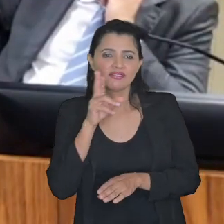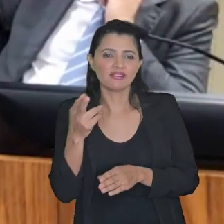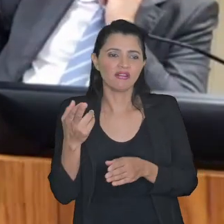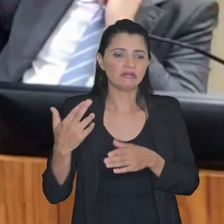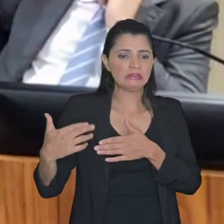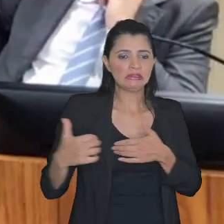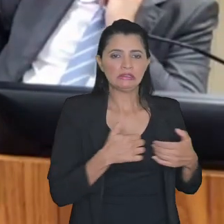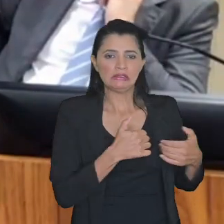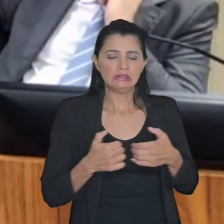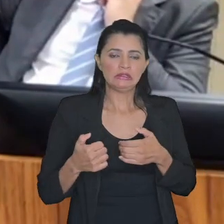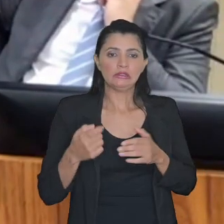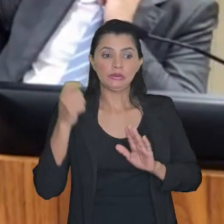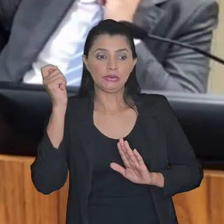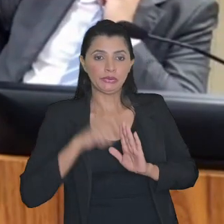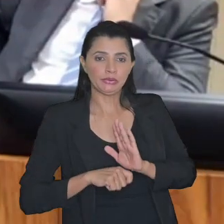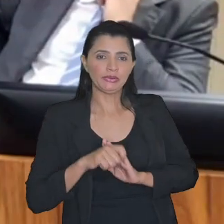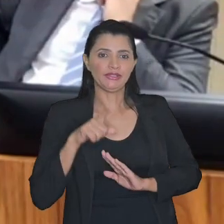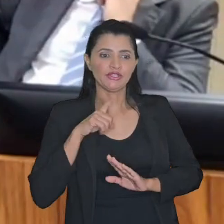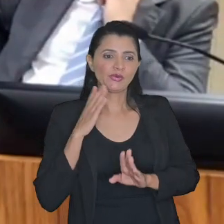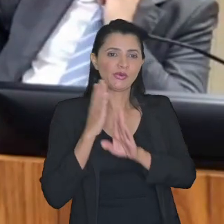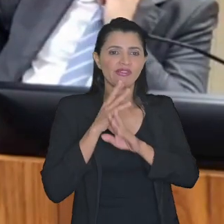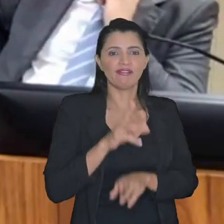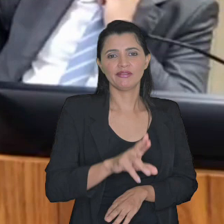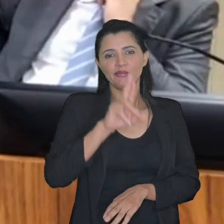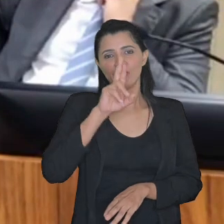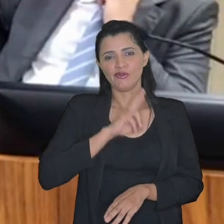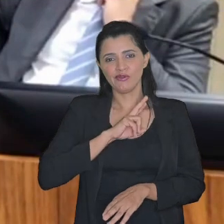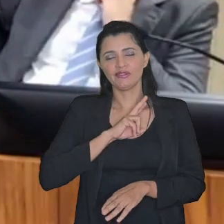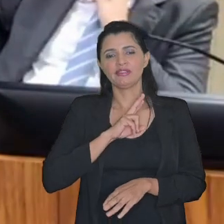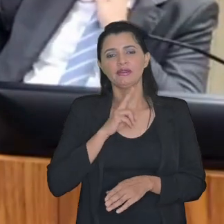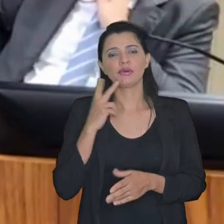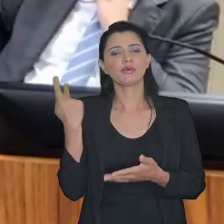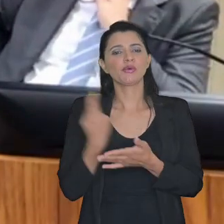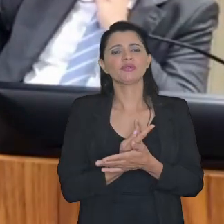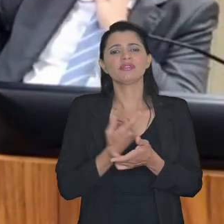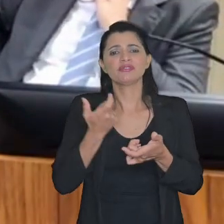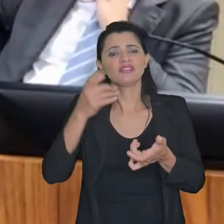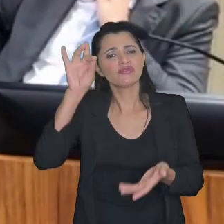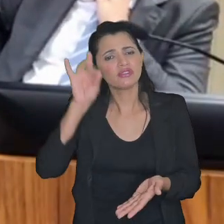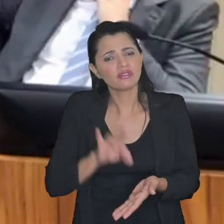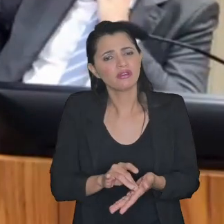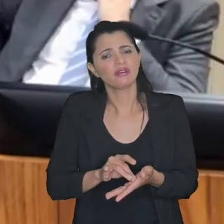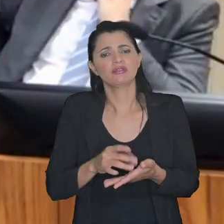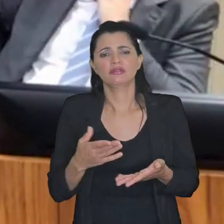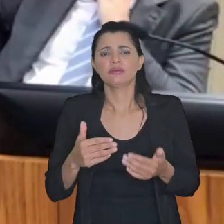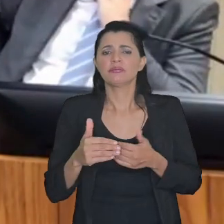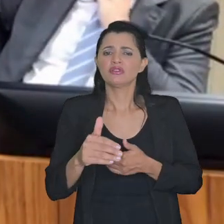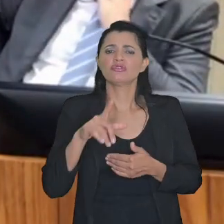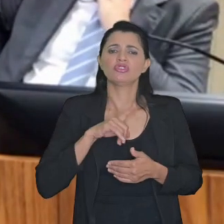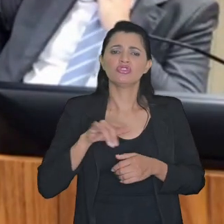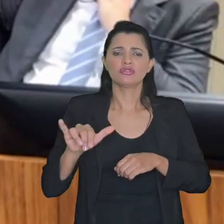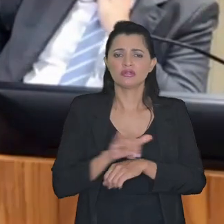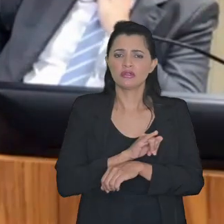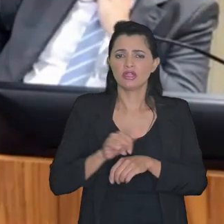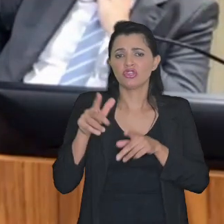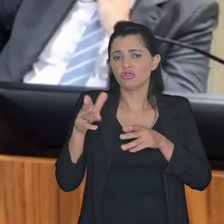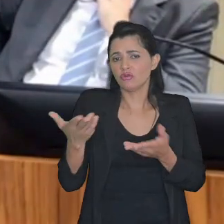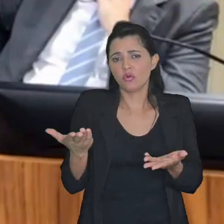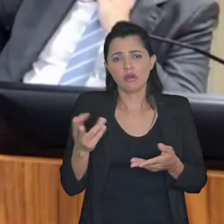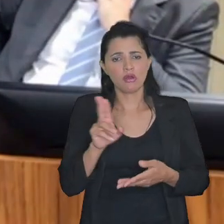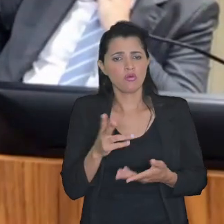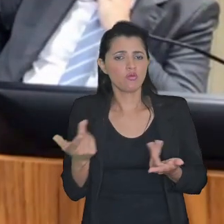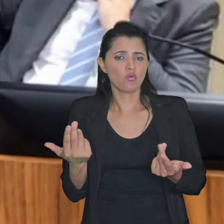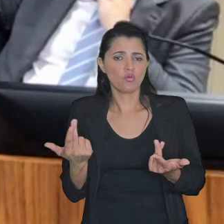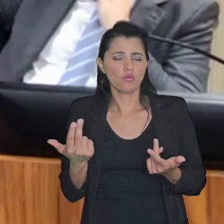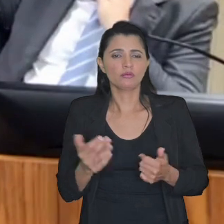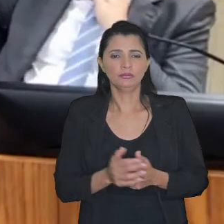de conflitos tributários passarem a acontecer no mundo real a partir de instrumentos como esse